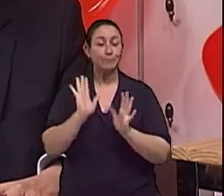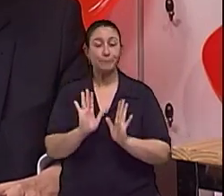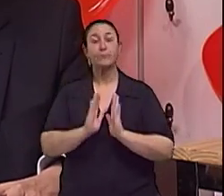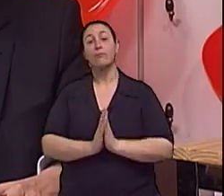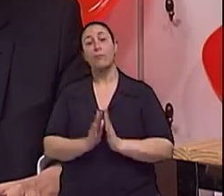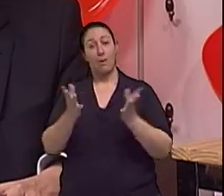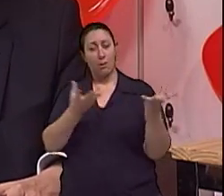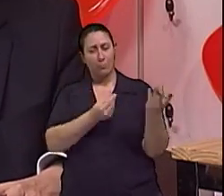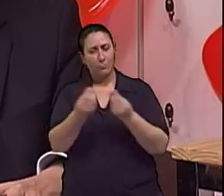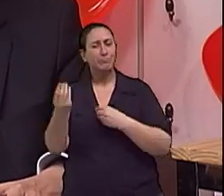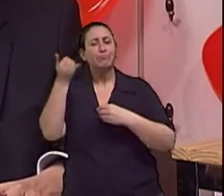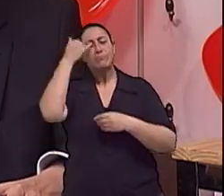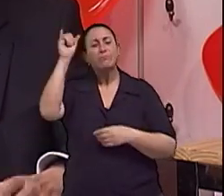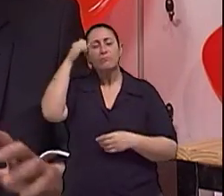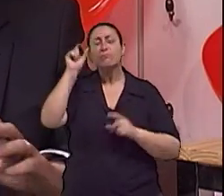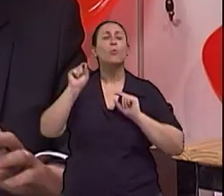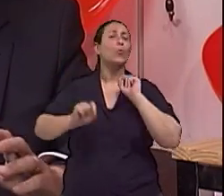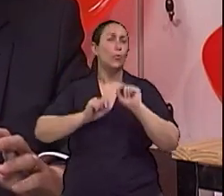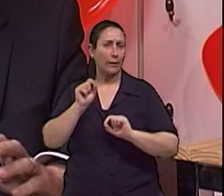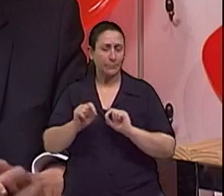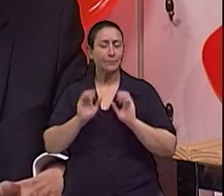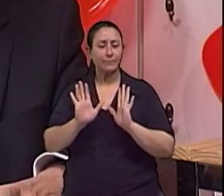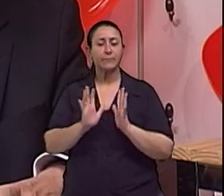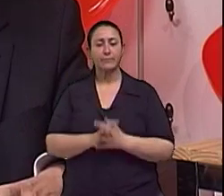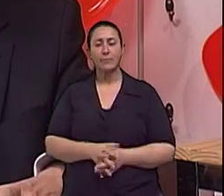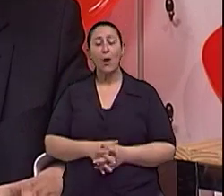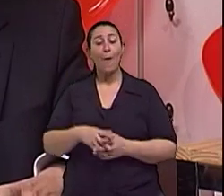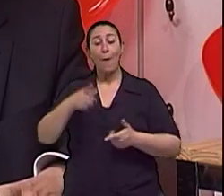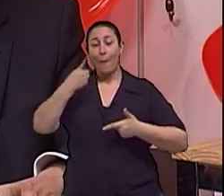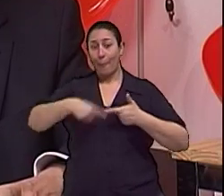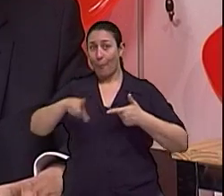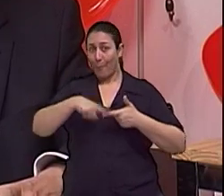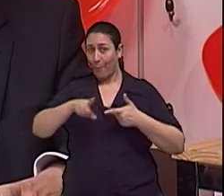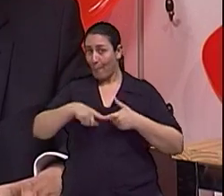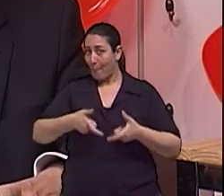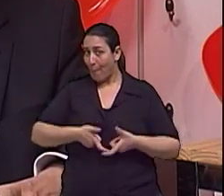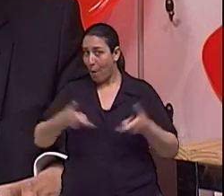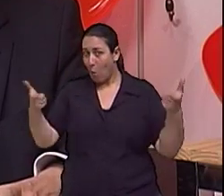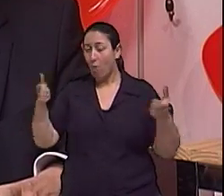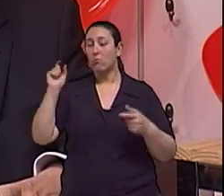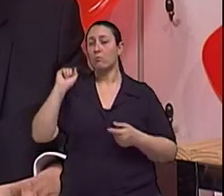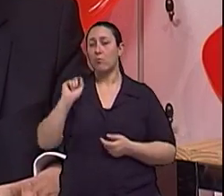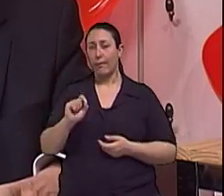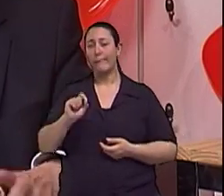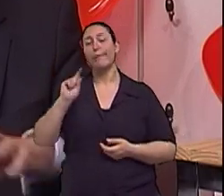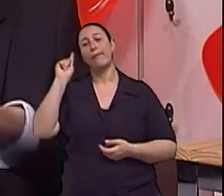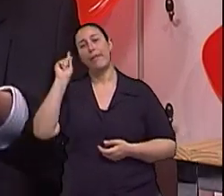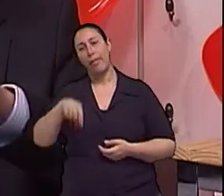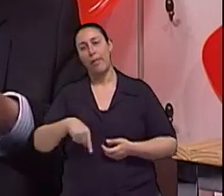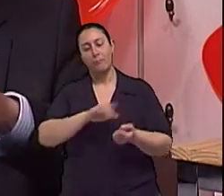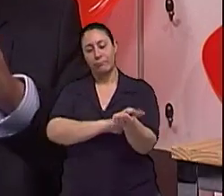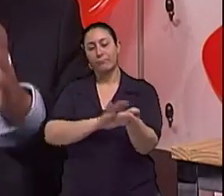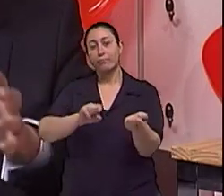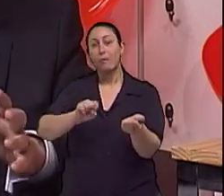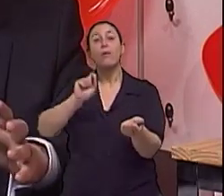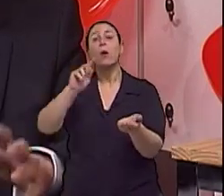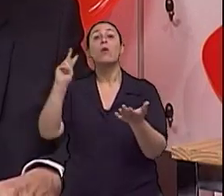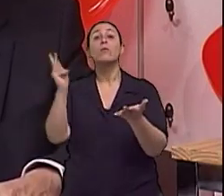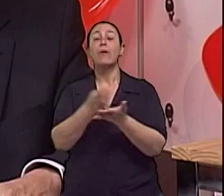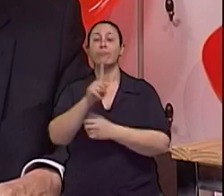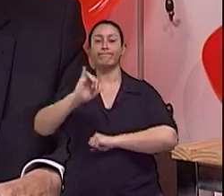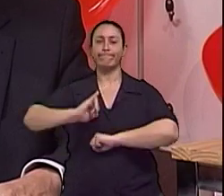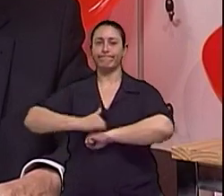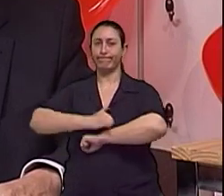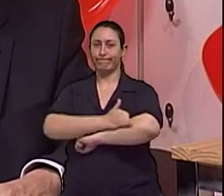Prevenção. Na realidade é assim, o fator que mais interfere do ponto de vista de aumento de pressão que é controlado é o peso.